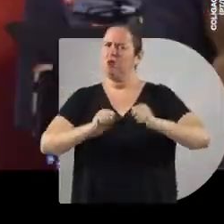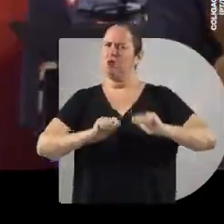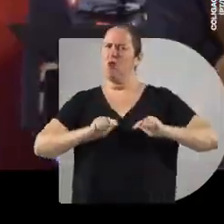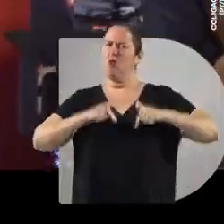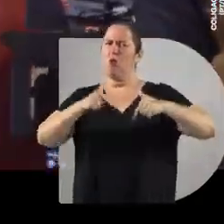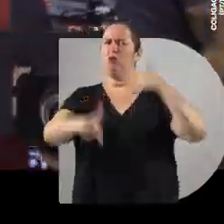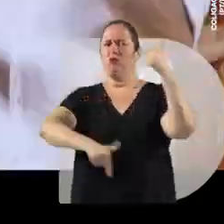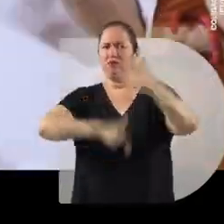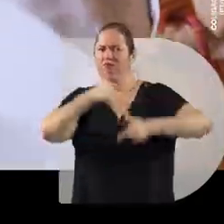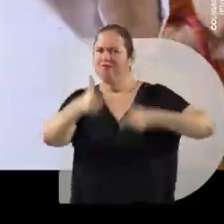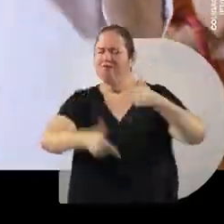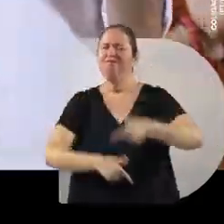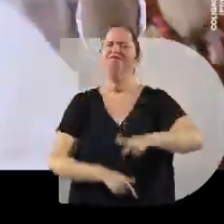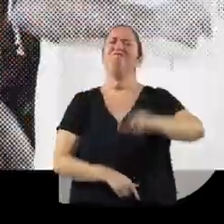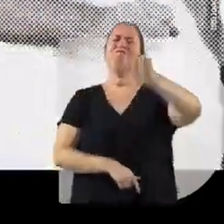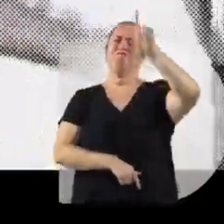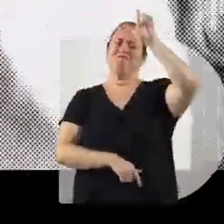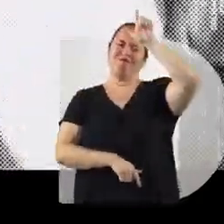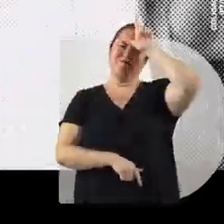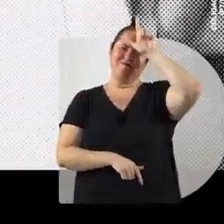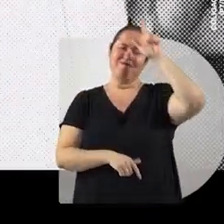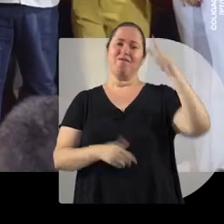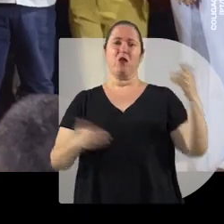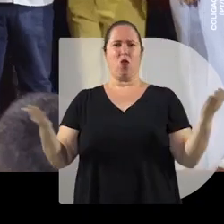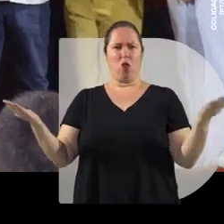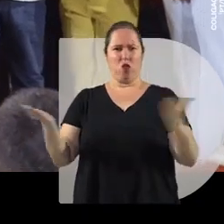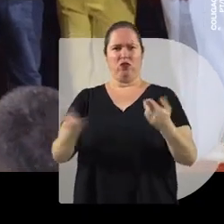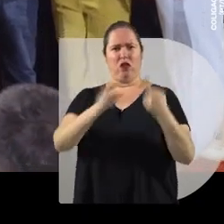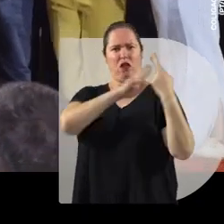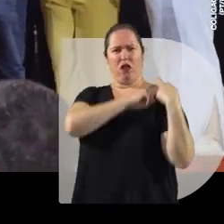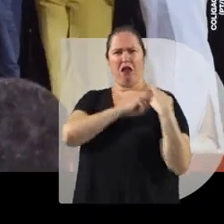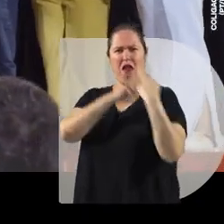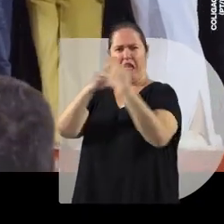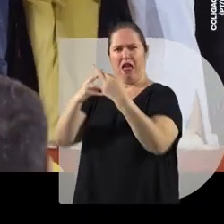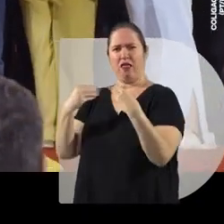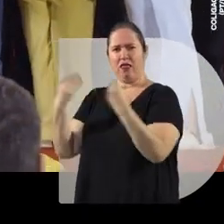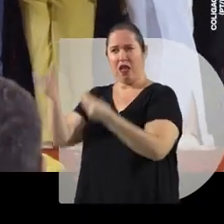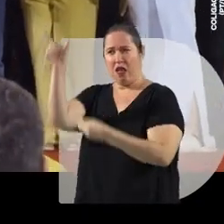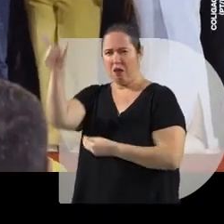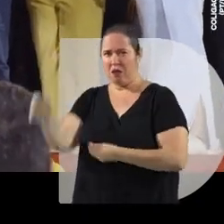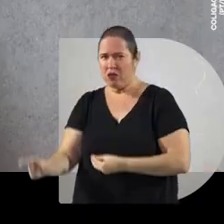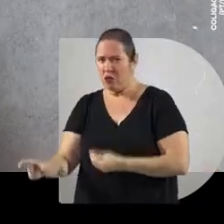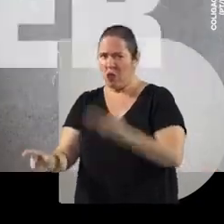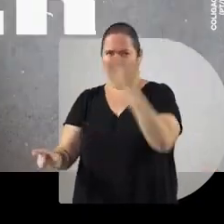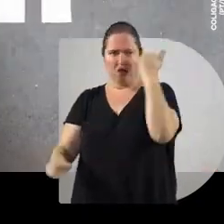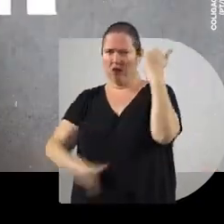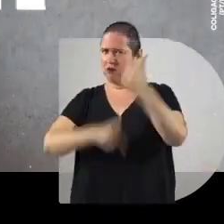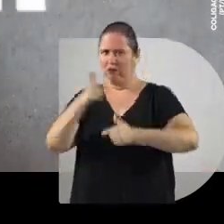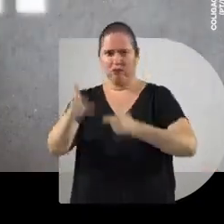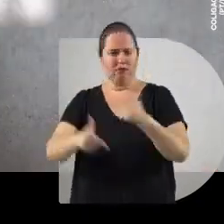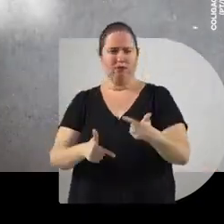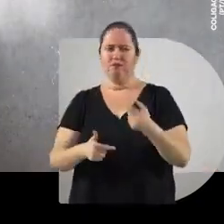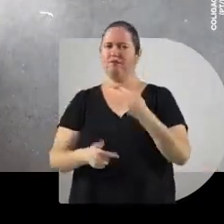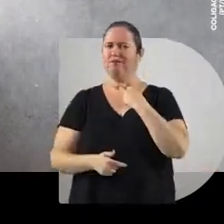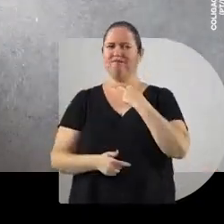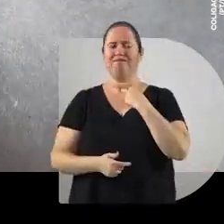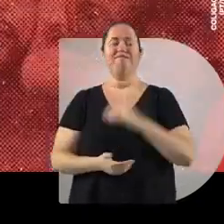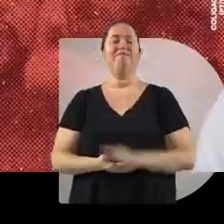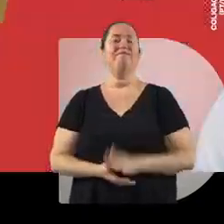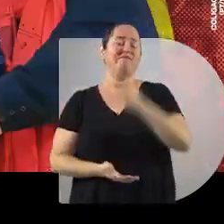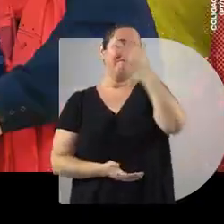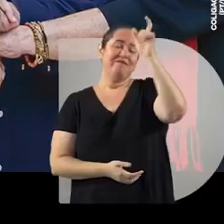nós muito esforço, muita liderança, muito trabalho. Nós não podemos entregar isso a quem não sabe fazer.